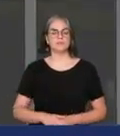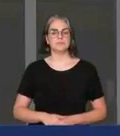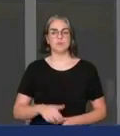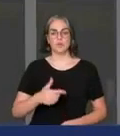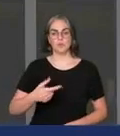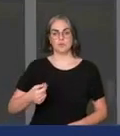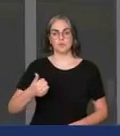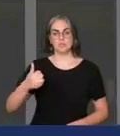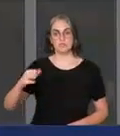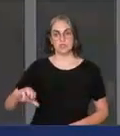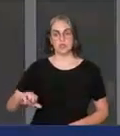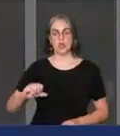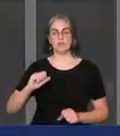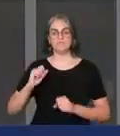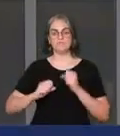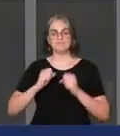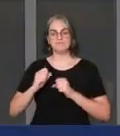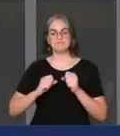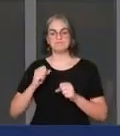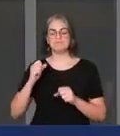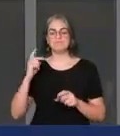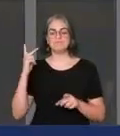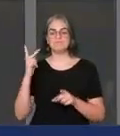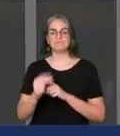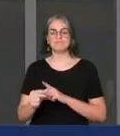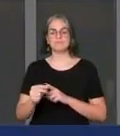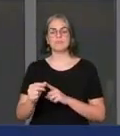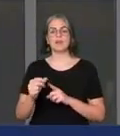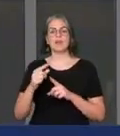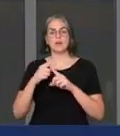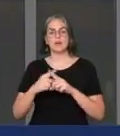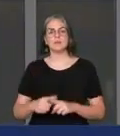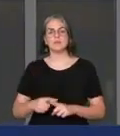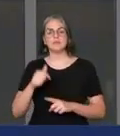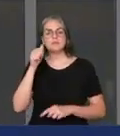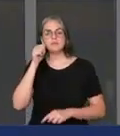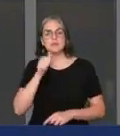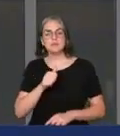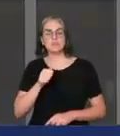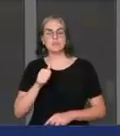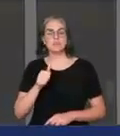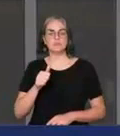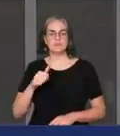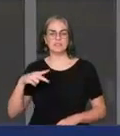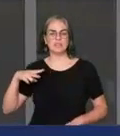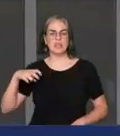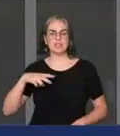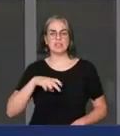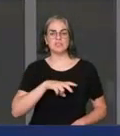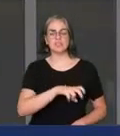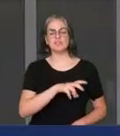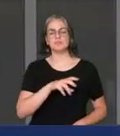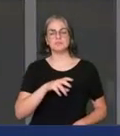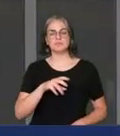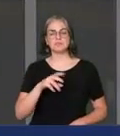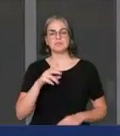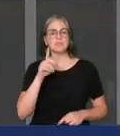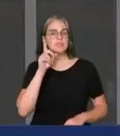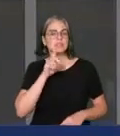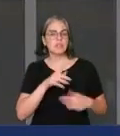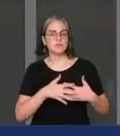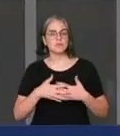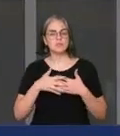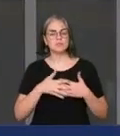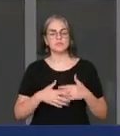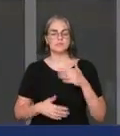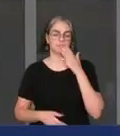velocista trans venceu um campeonato feminino universitário de atletismo nos Estados Unidos. Mas tem um detalhe,